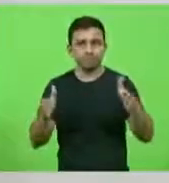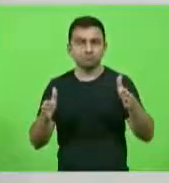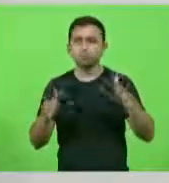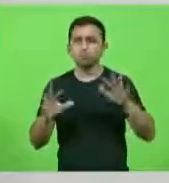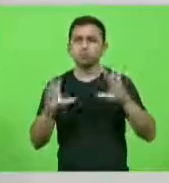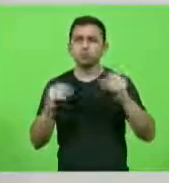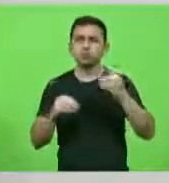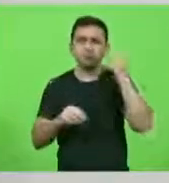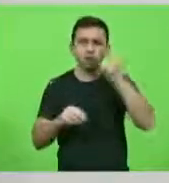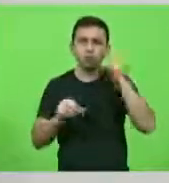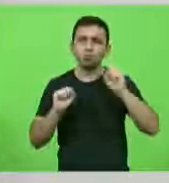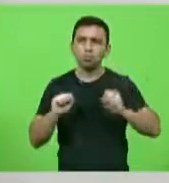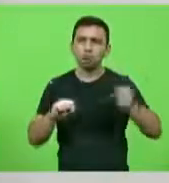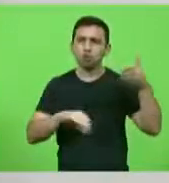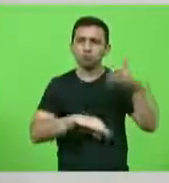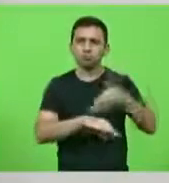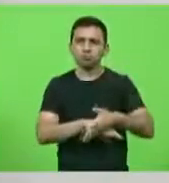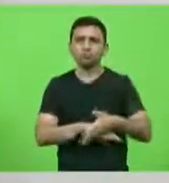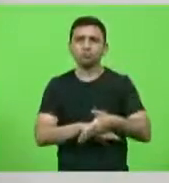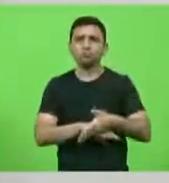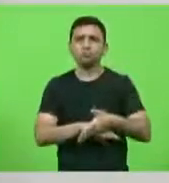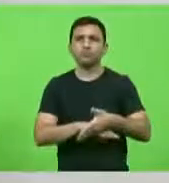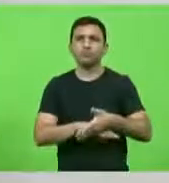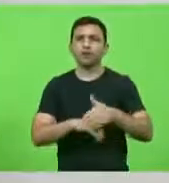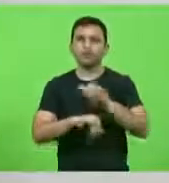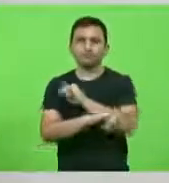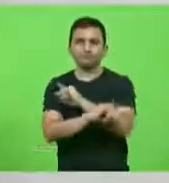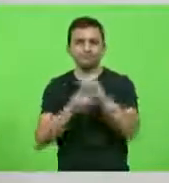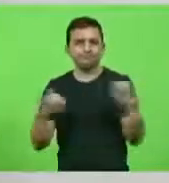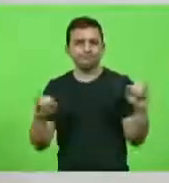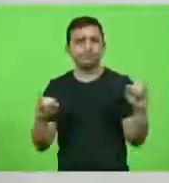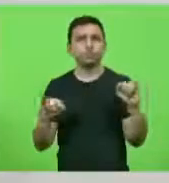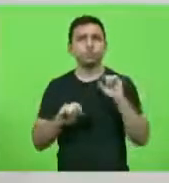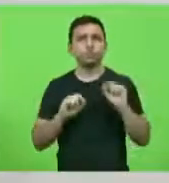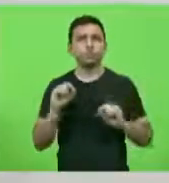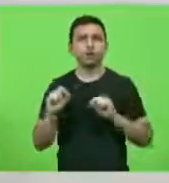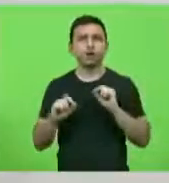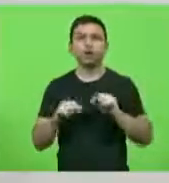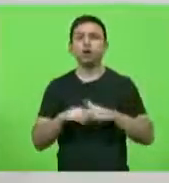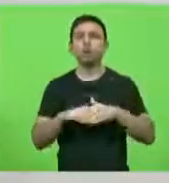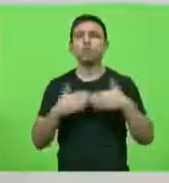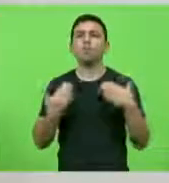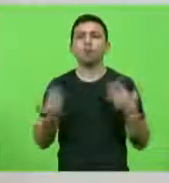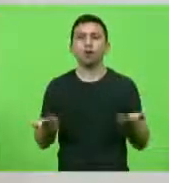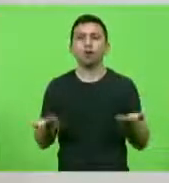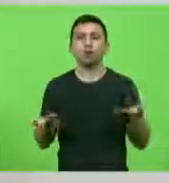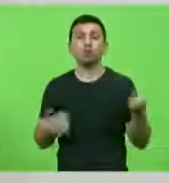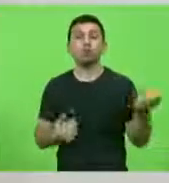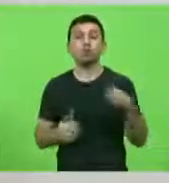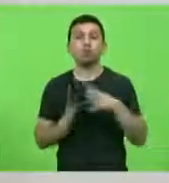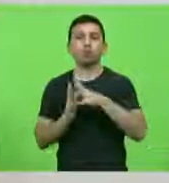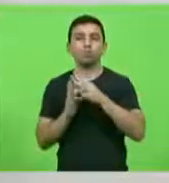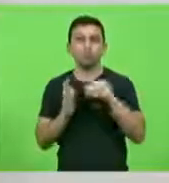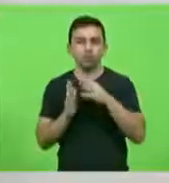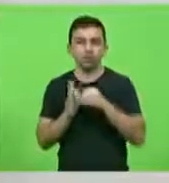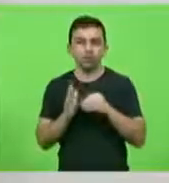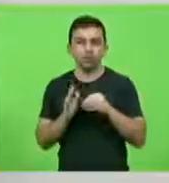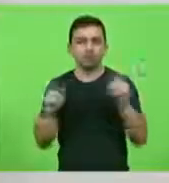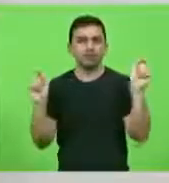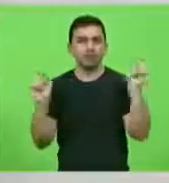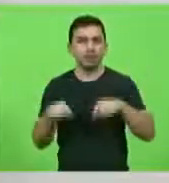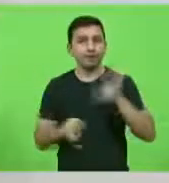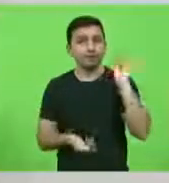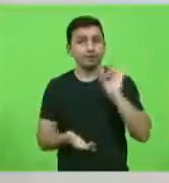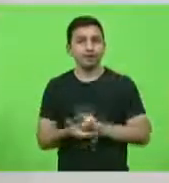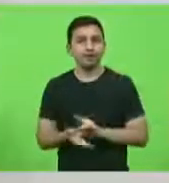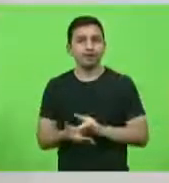deputados para anunciar qual será o novo modelo para que, de fato,